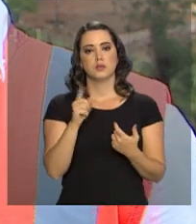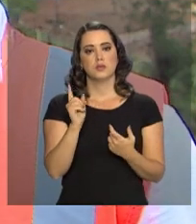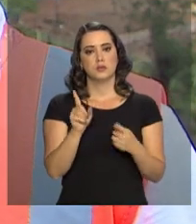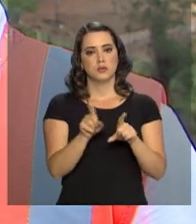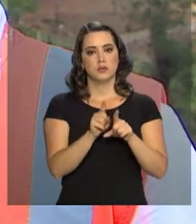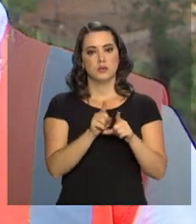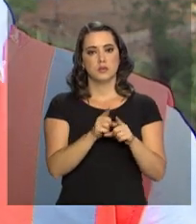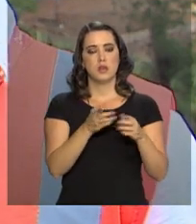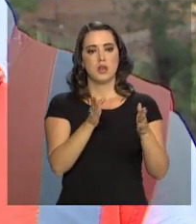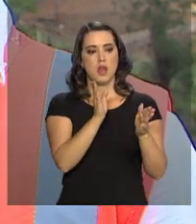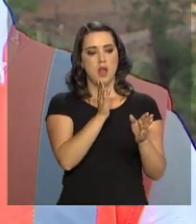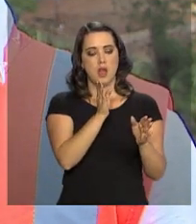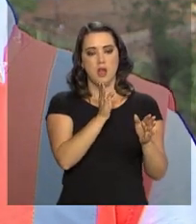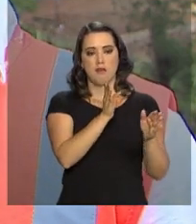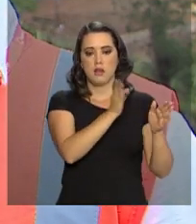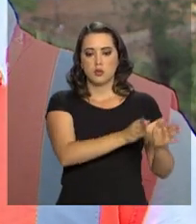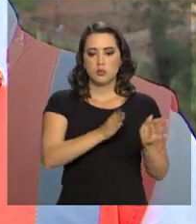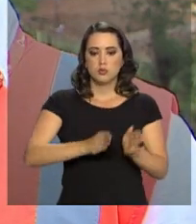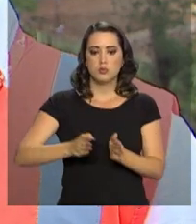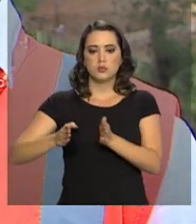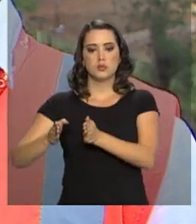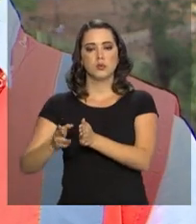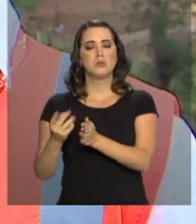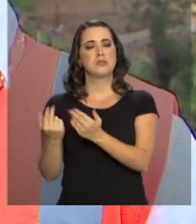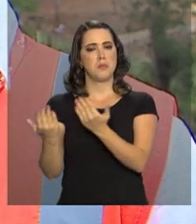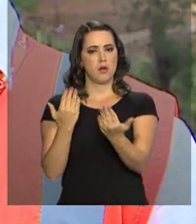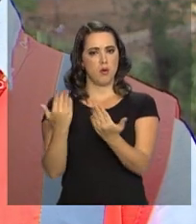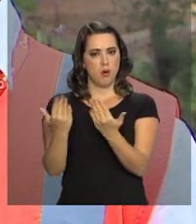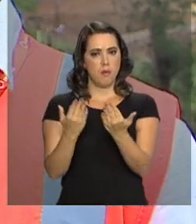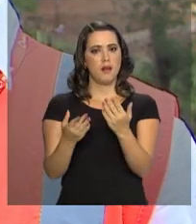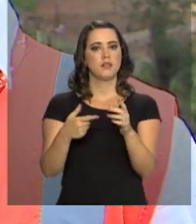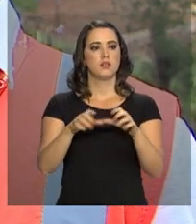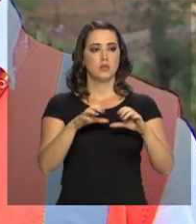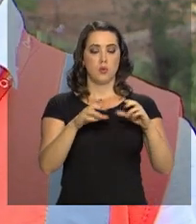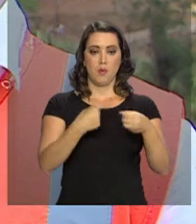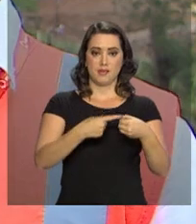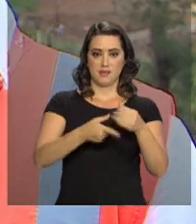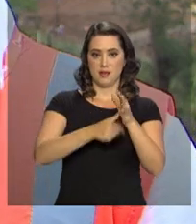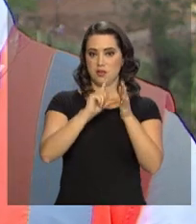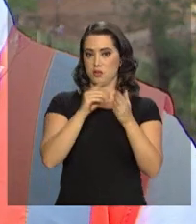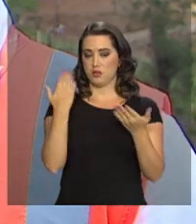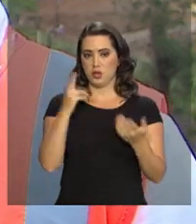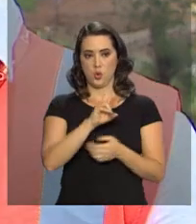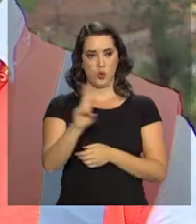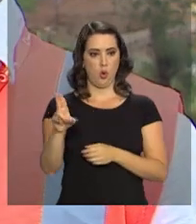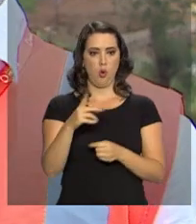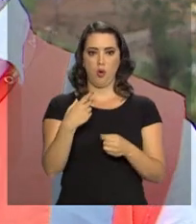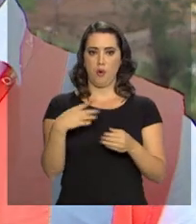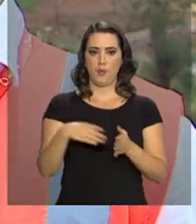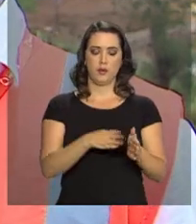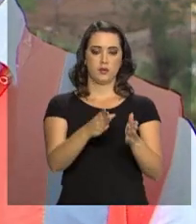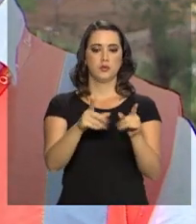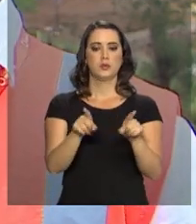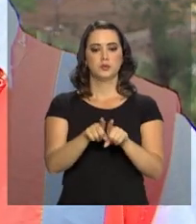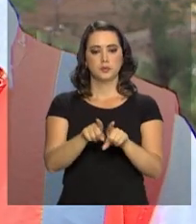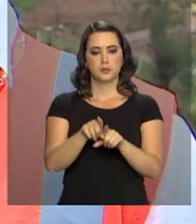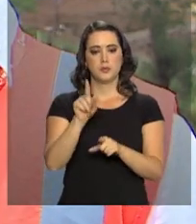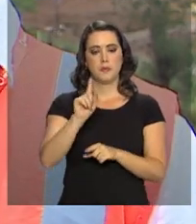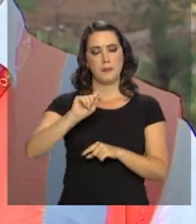A distribuição das ruas também é bem similar ao Bento Atingido, né? O nome de ruas e tal. Depois das